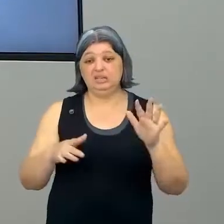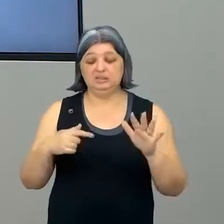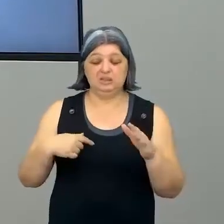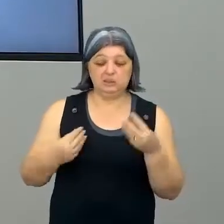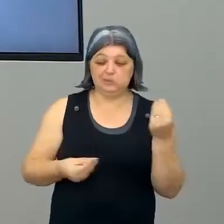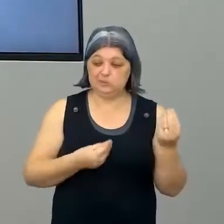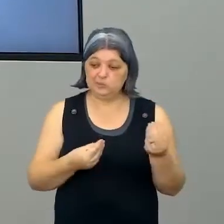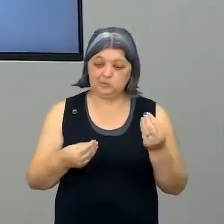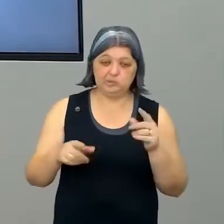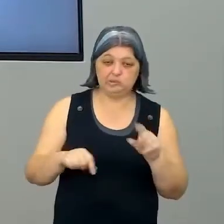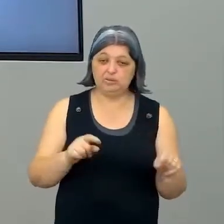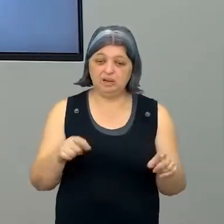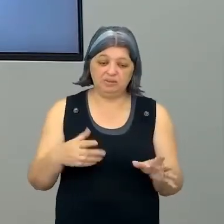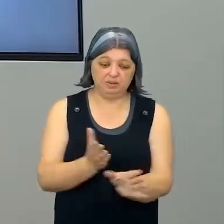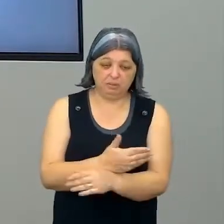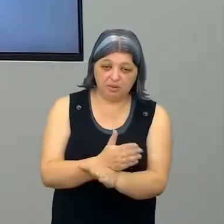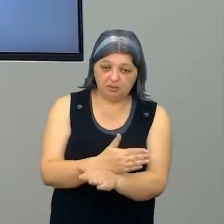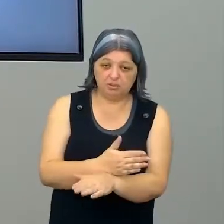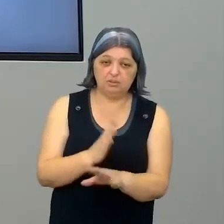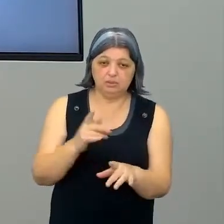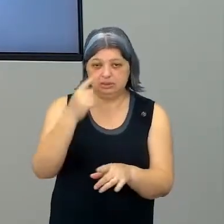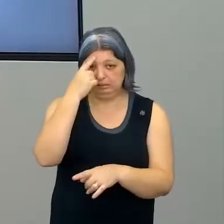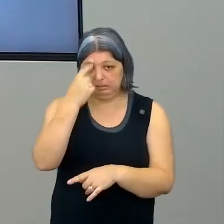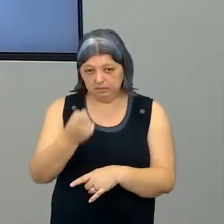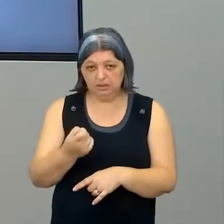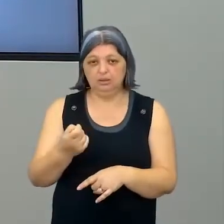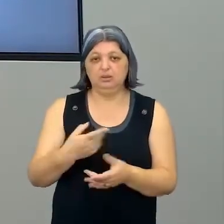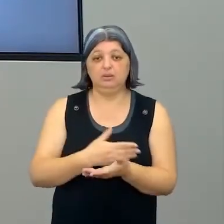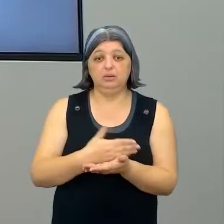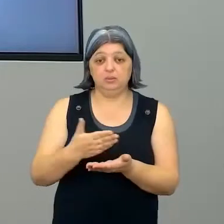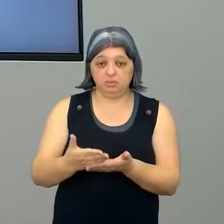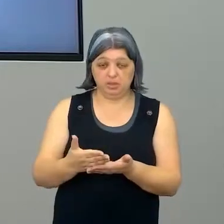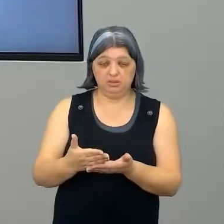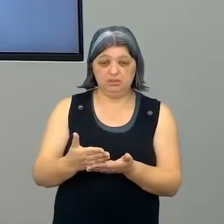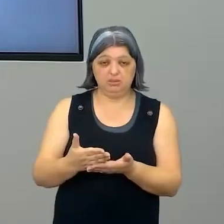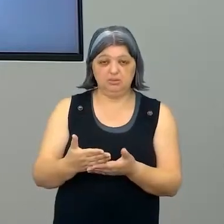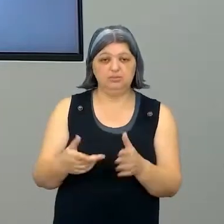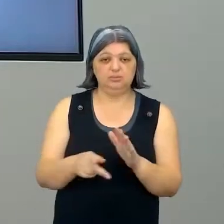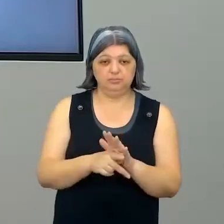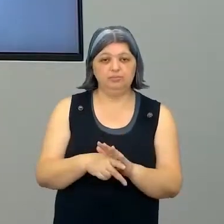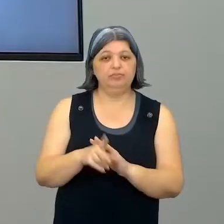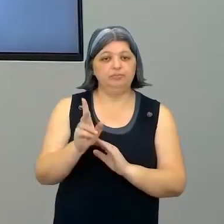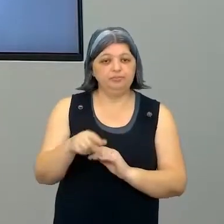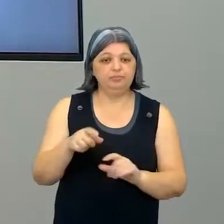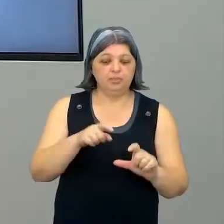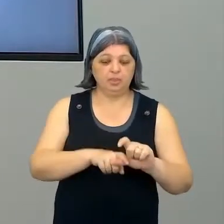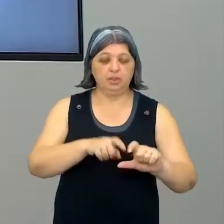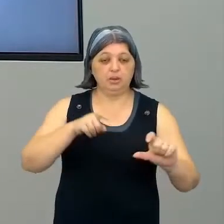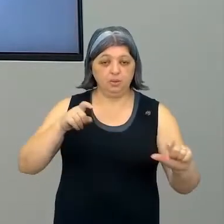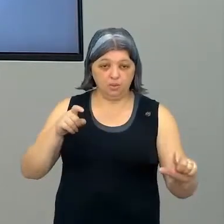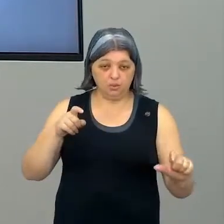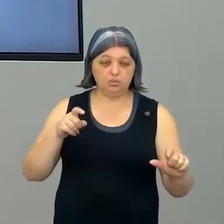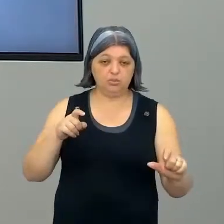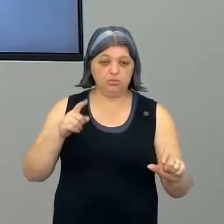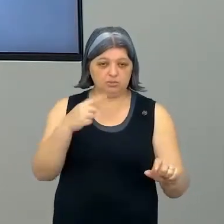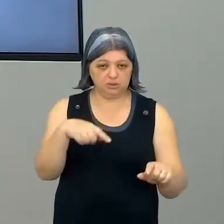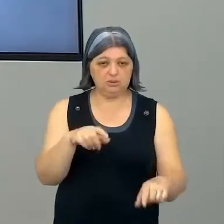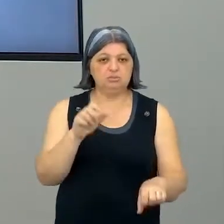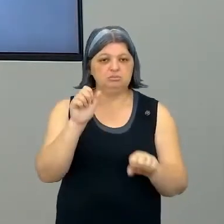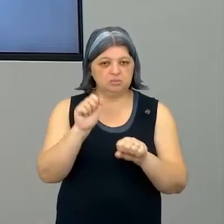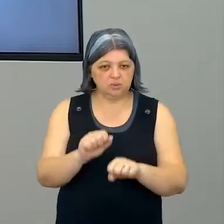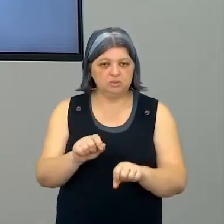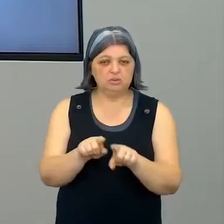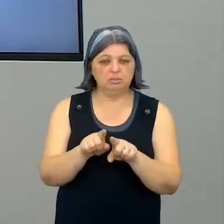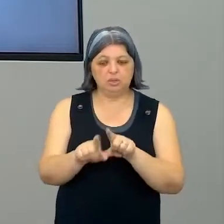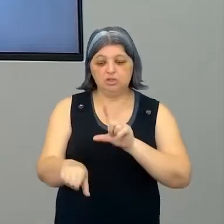vou? Mas, a ideia é que vocês, justamente, comecem a se tornar cada vez mais autônomos, sabe? Que vocês possam escolher também